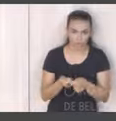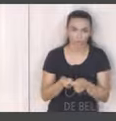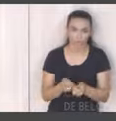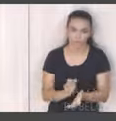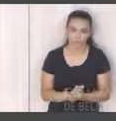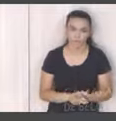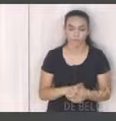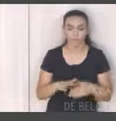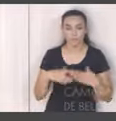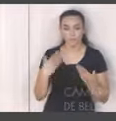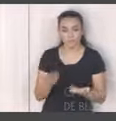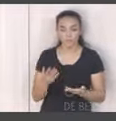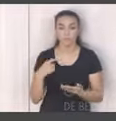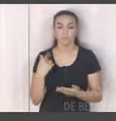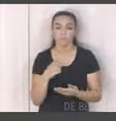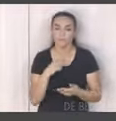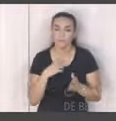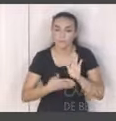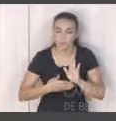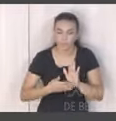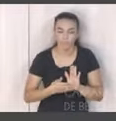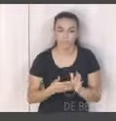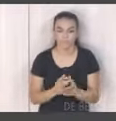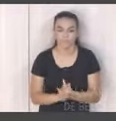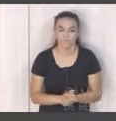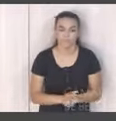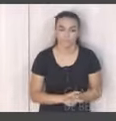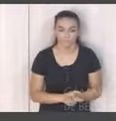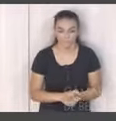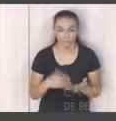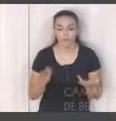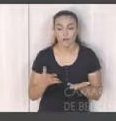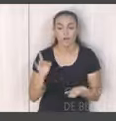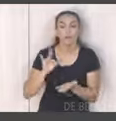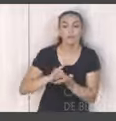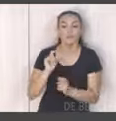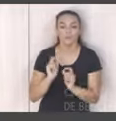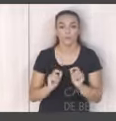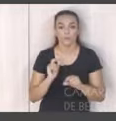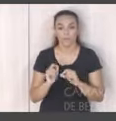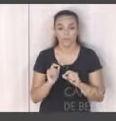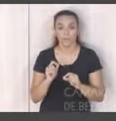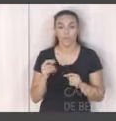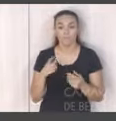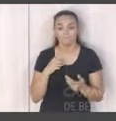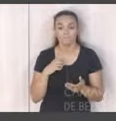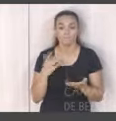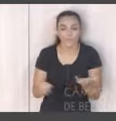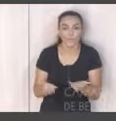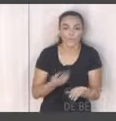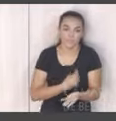então é é o que a gente vem propondo vem propondo agora é a realidade Marcelo essa realidade já existe